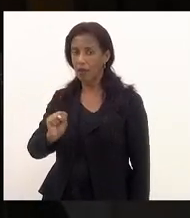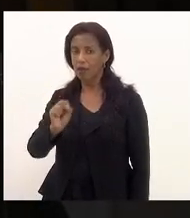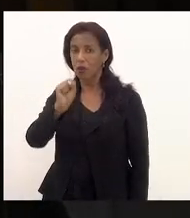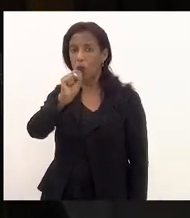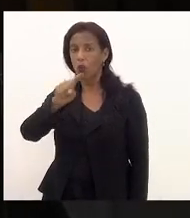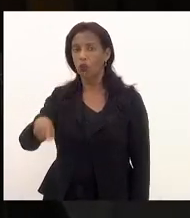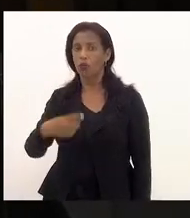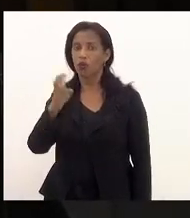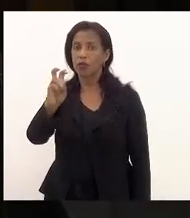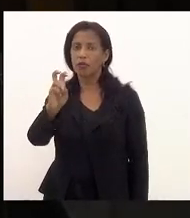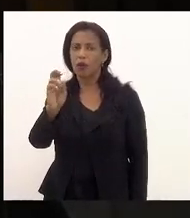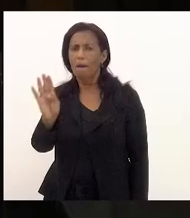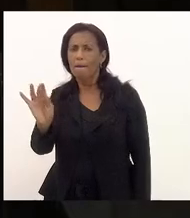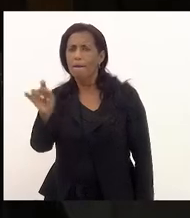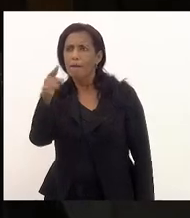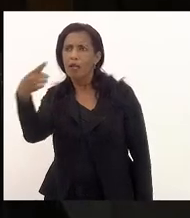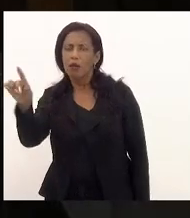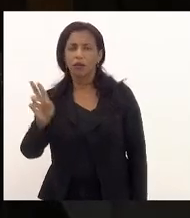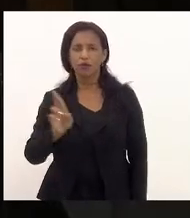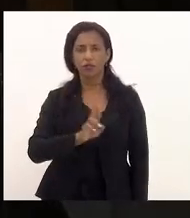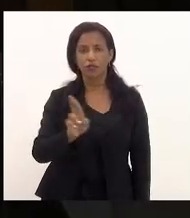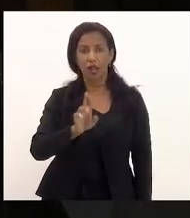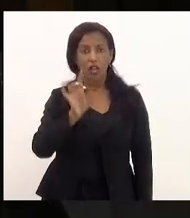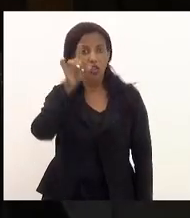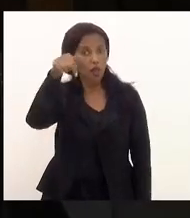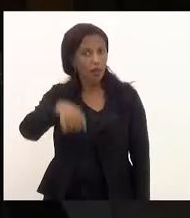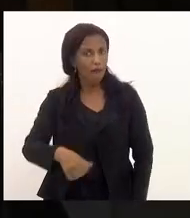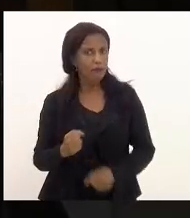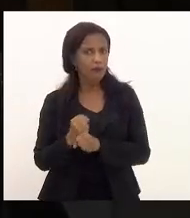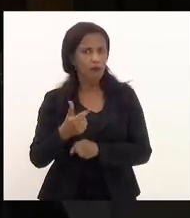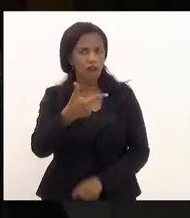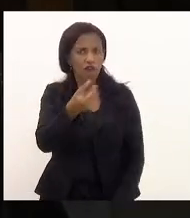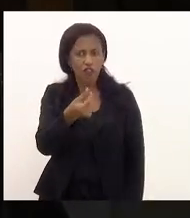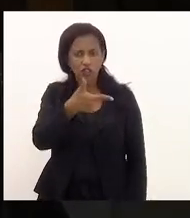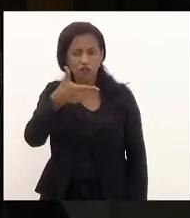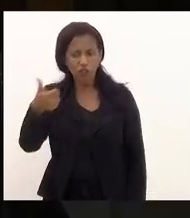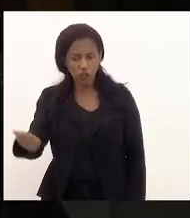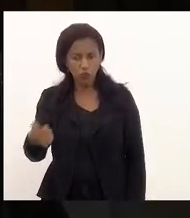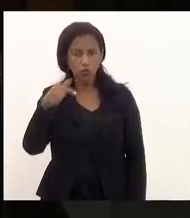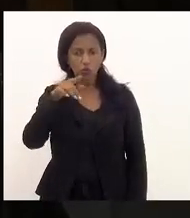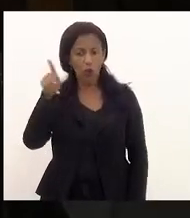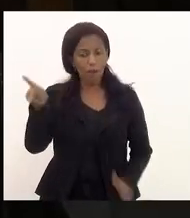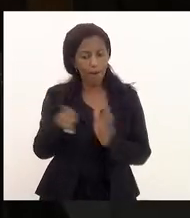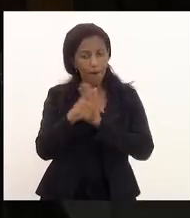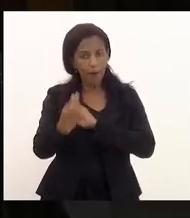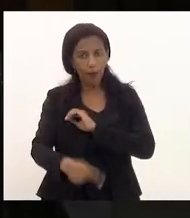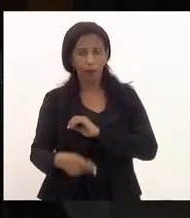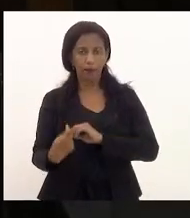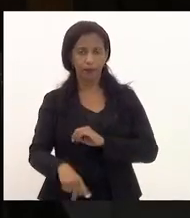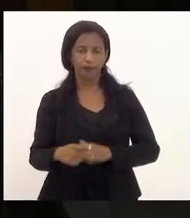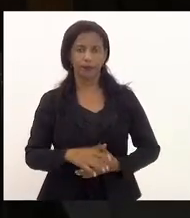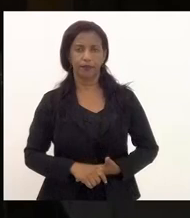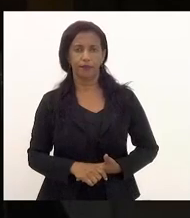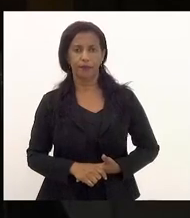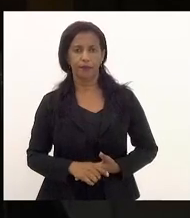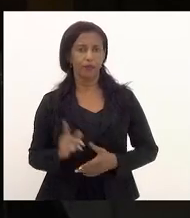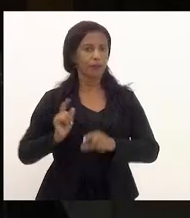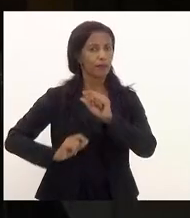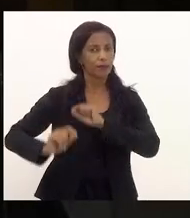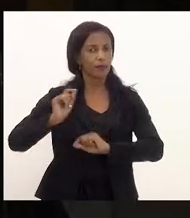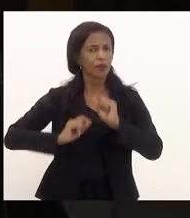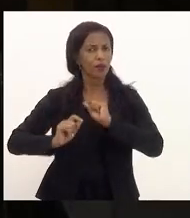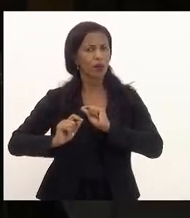,5 bilhões de reais, só esse ano, só esse ano. O que